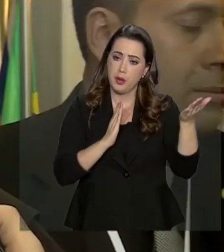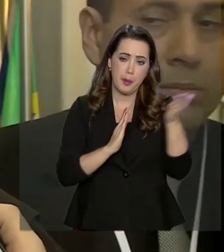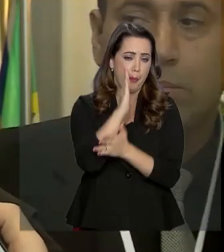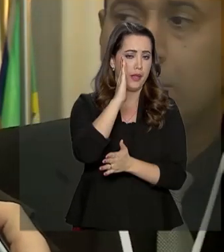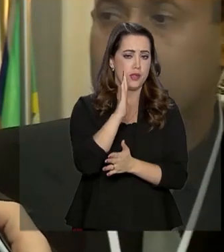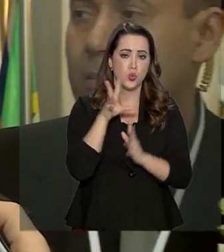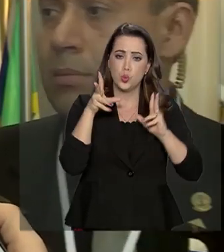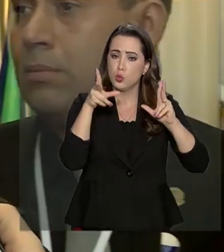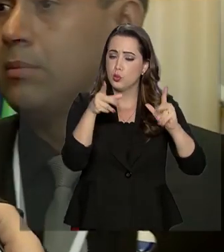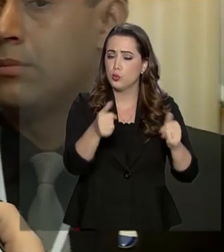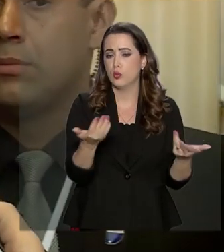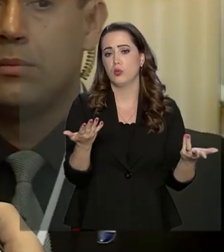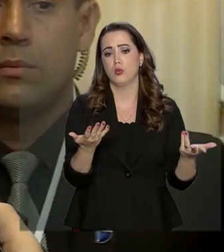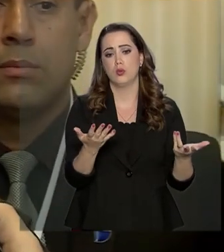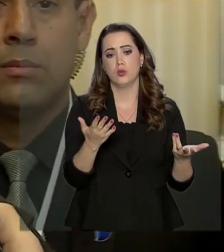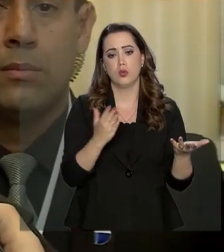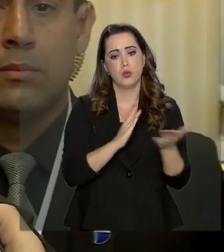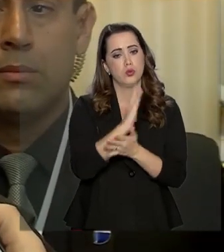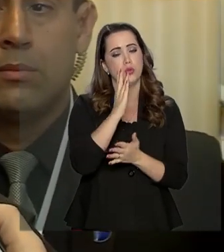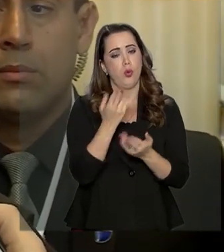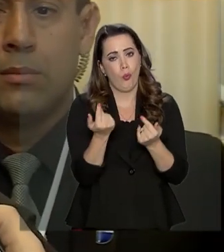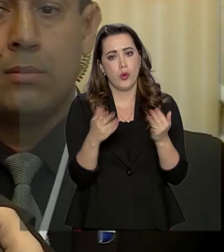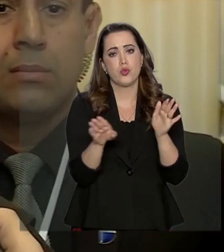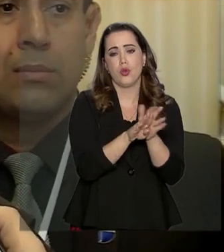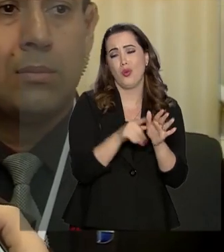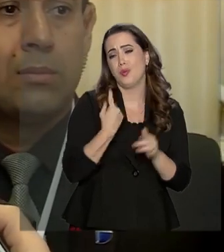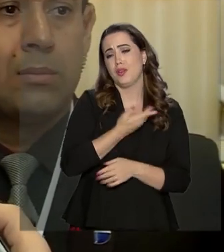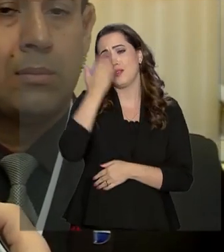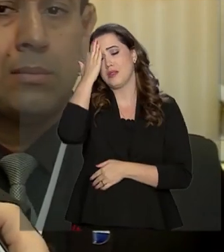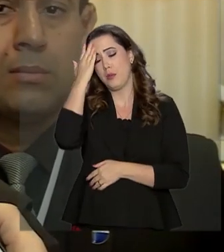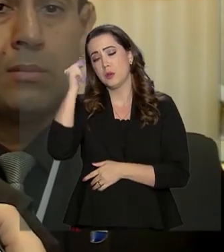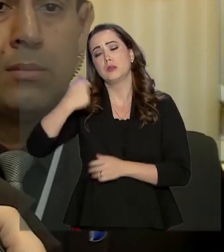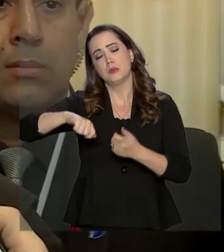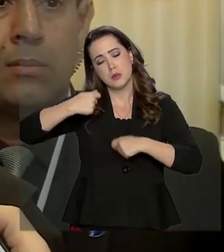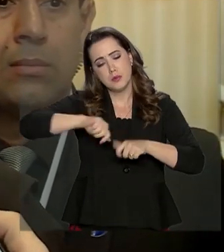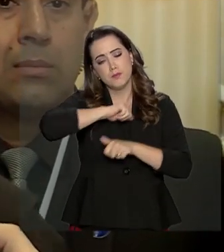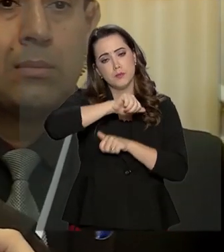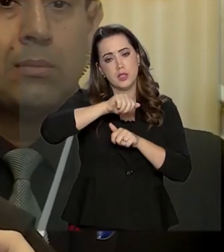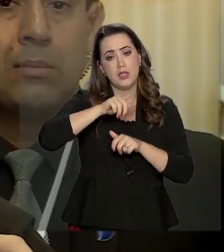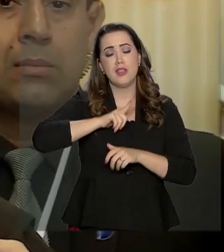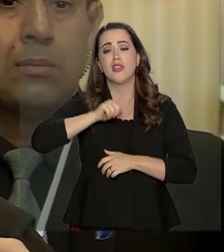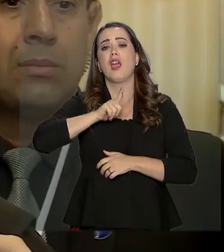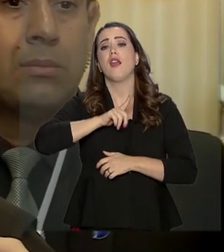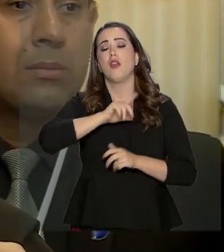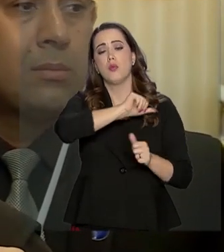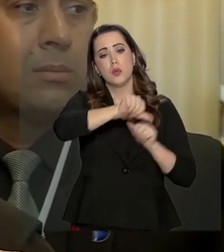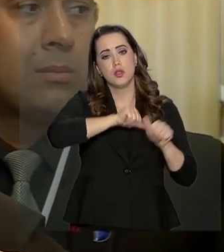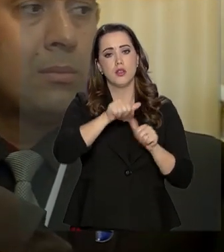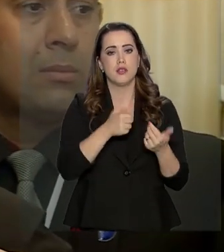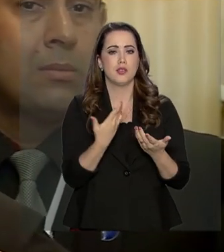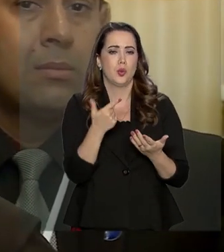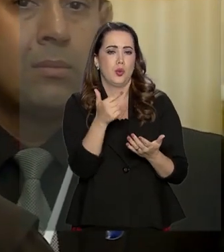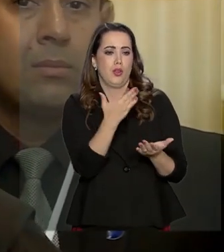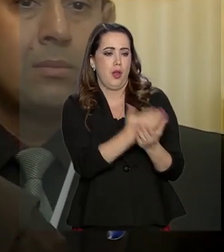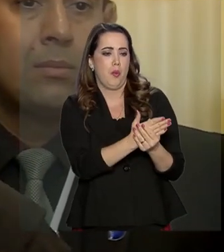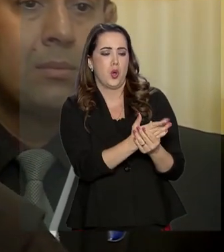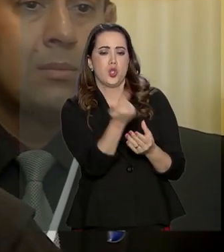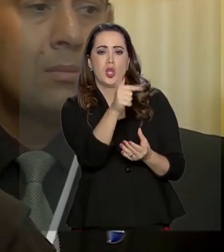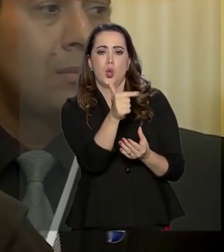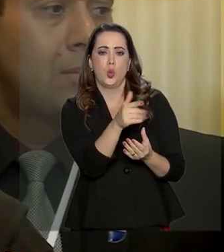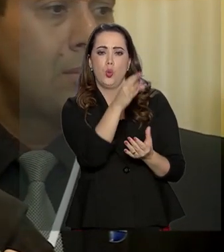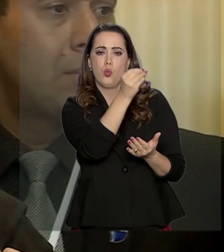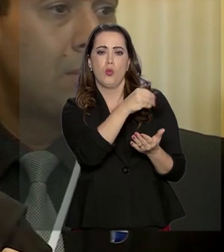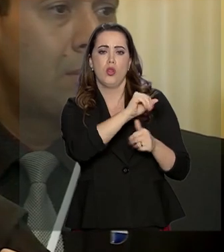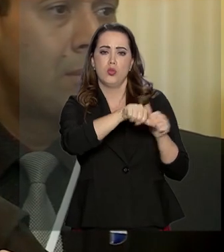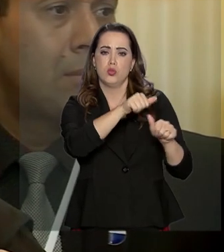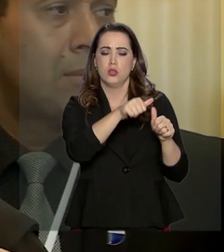como chegou. Mas nós sabemos que vai ter mudança. Não existe projeto que vai ter mudança. É coisa rara acontecer isso aí. Ainda mais um